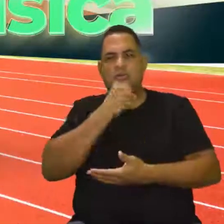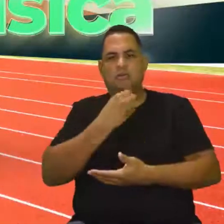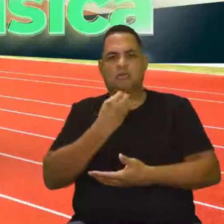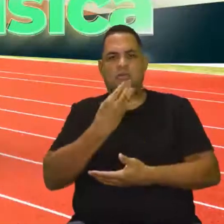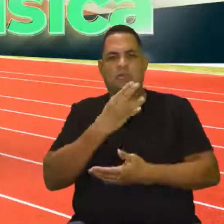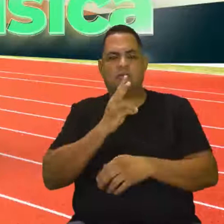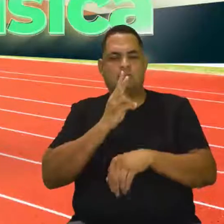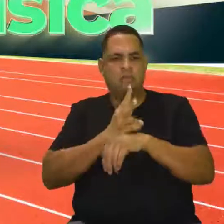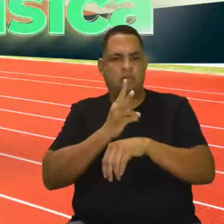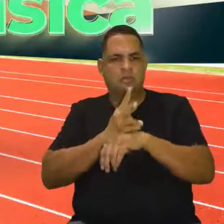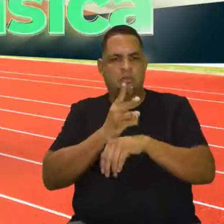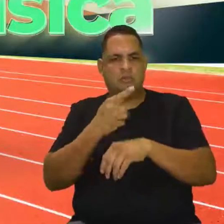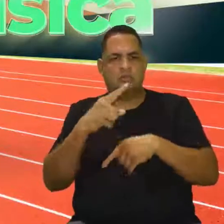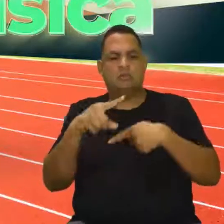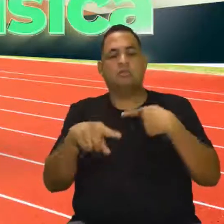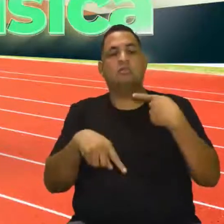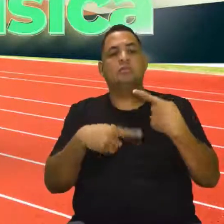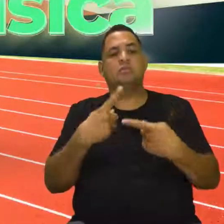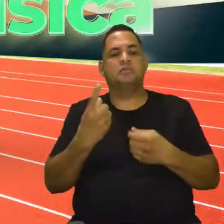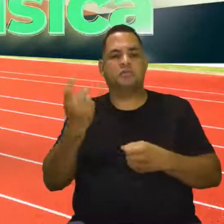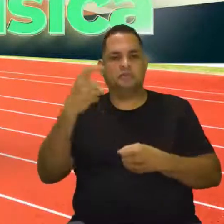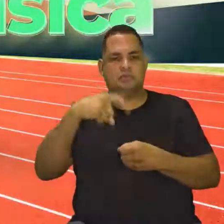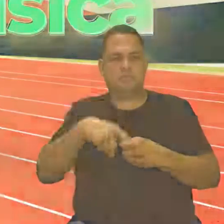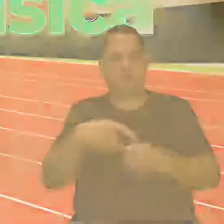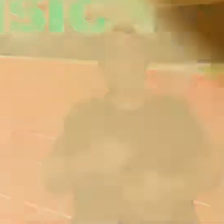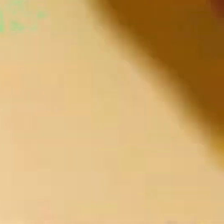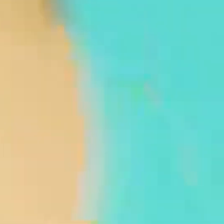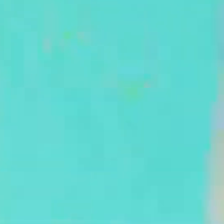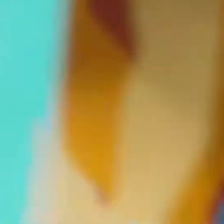Assiste aí e aí daqui a pouquinho a gente volta.